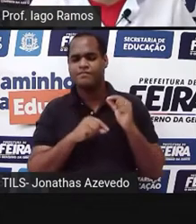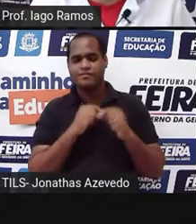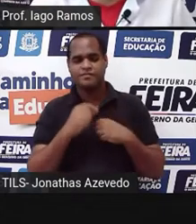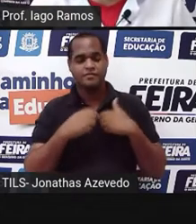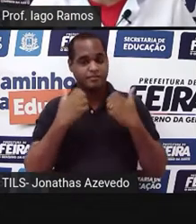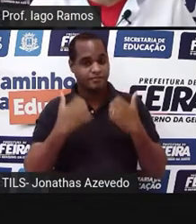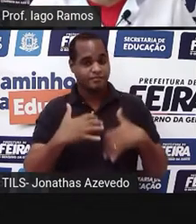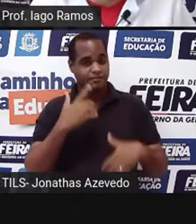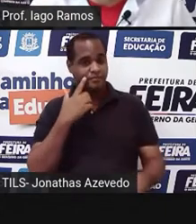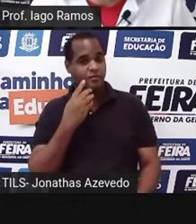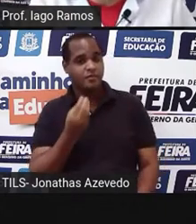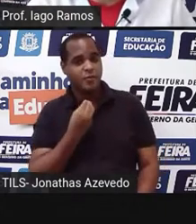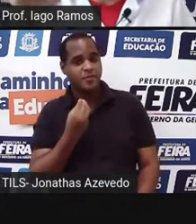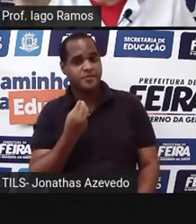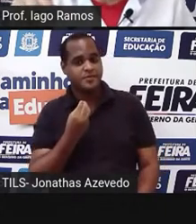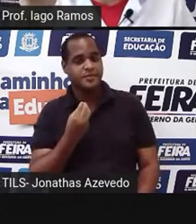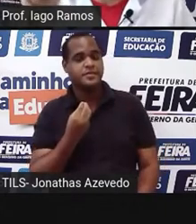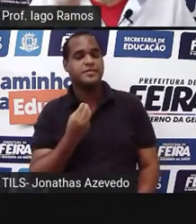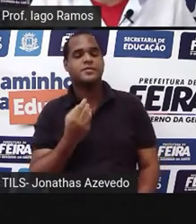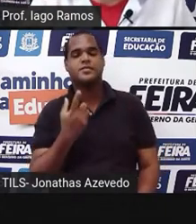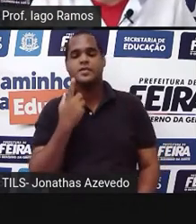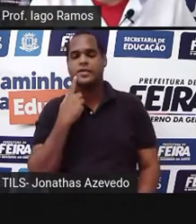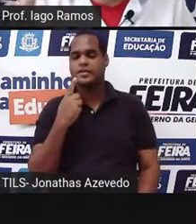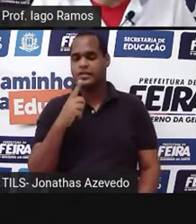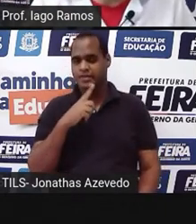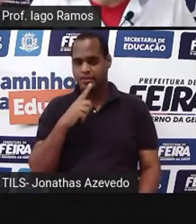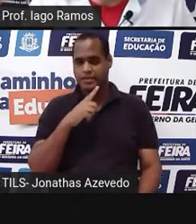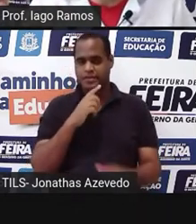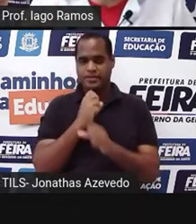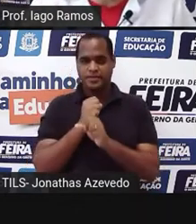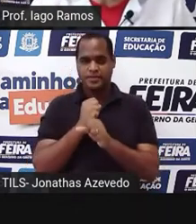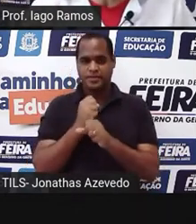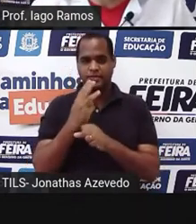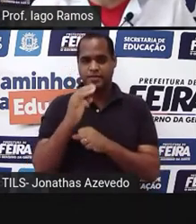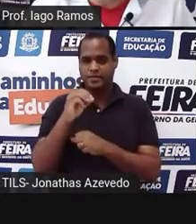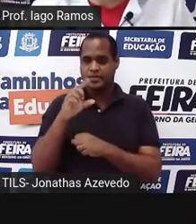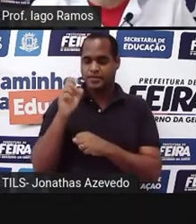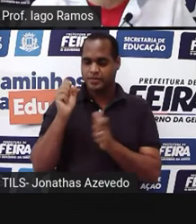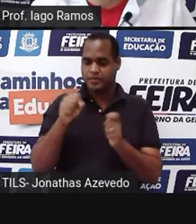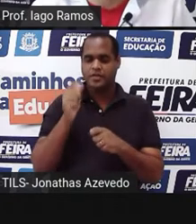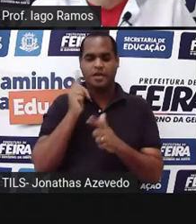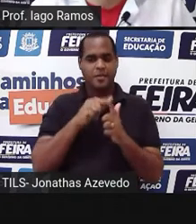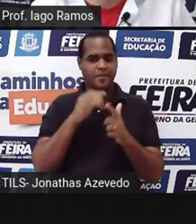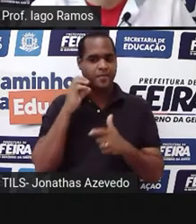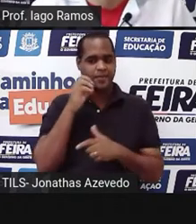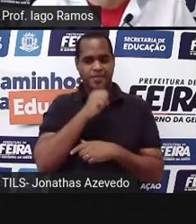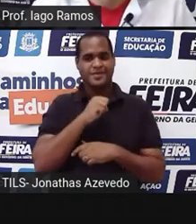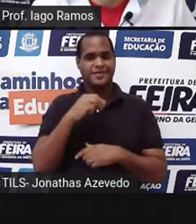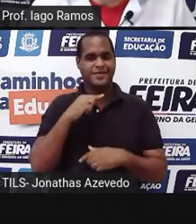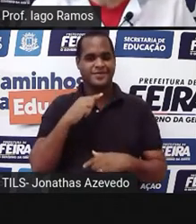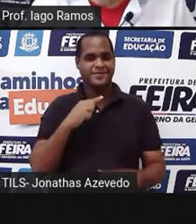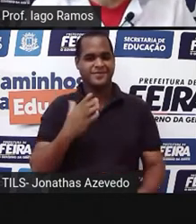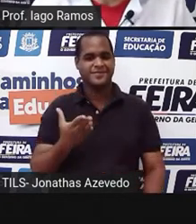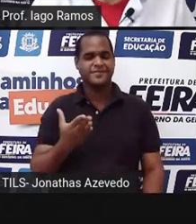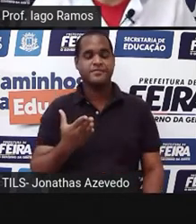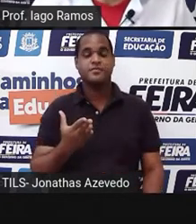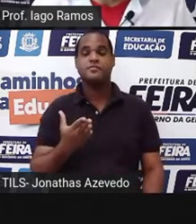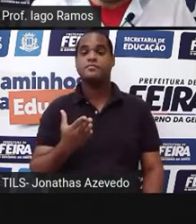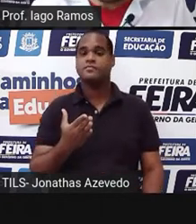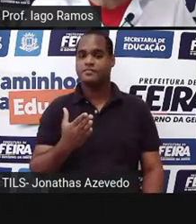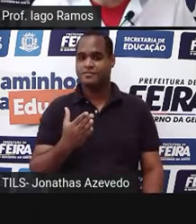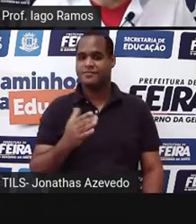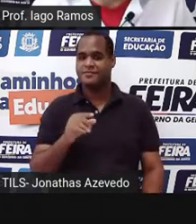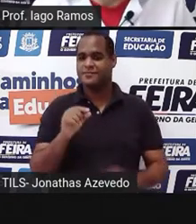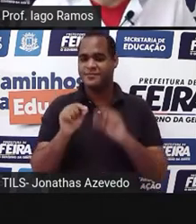medidas desses ângulos? E tá contando um tempo ali, ó. Foi 30 segundos, é rapidinho. O que é que